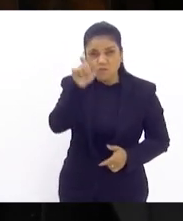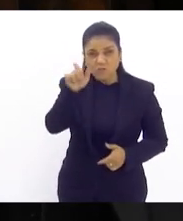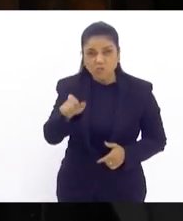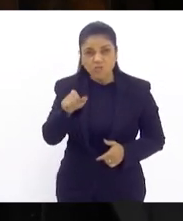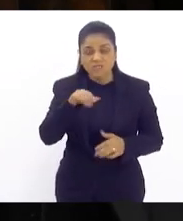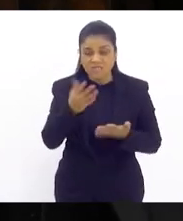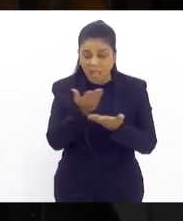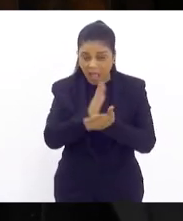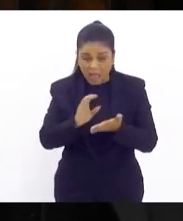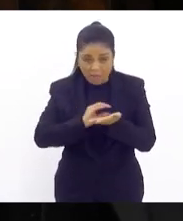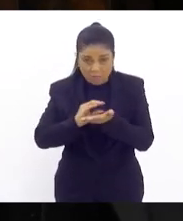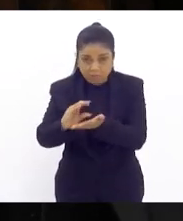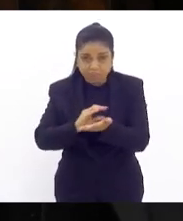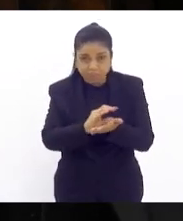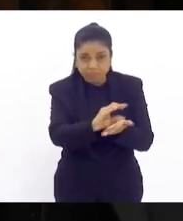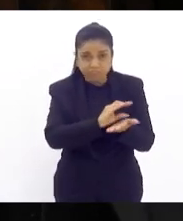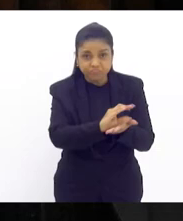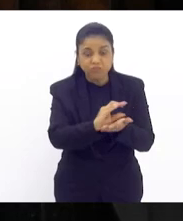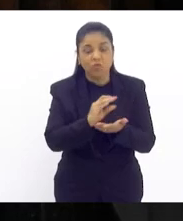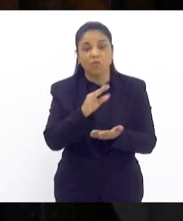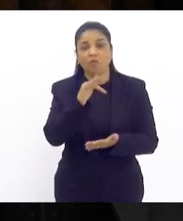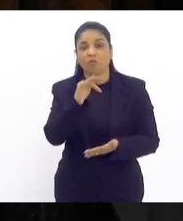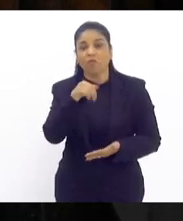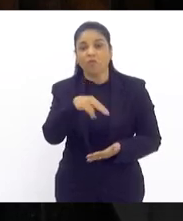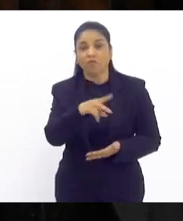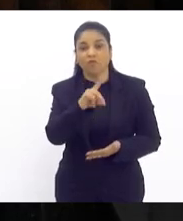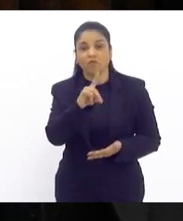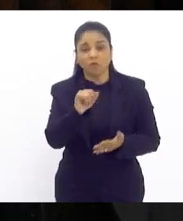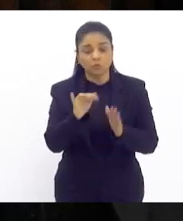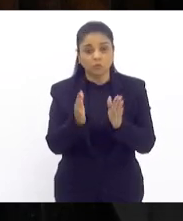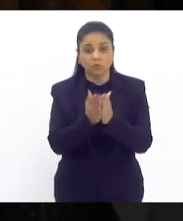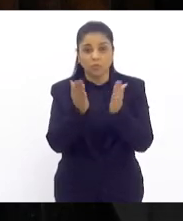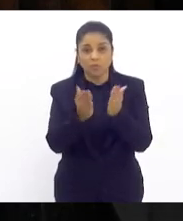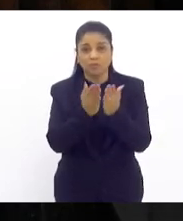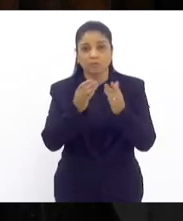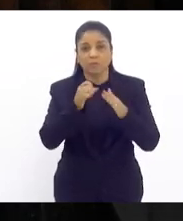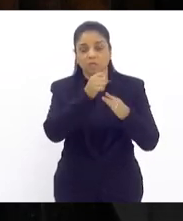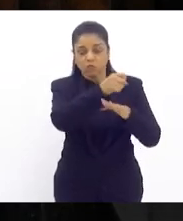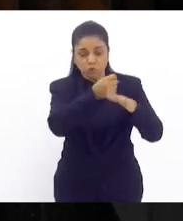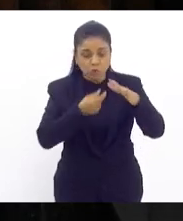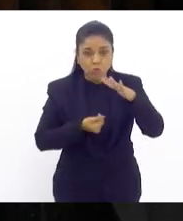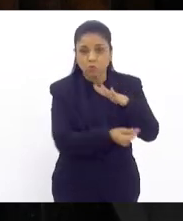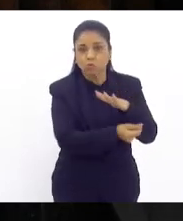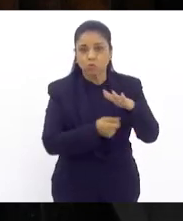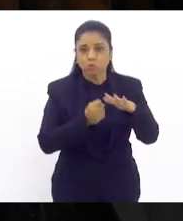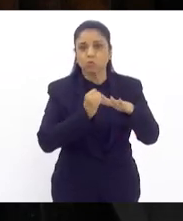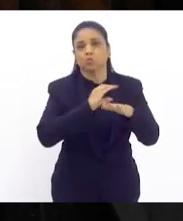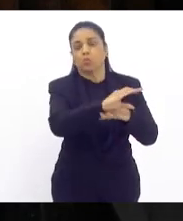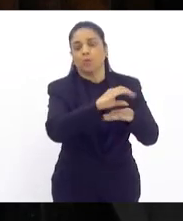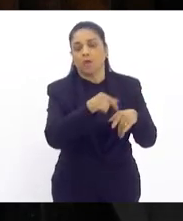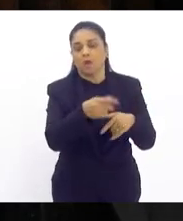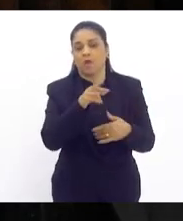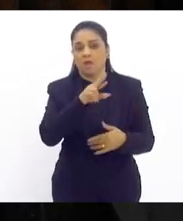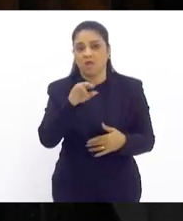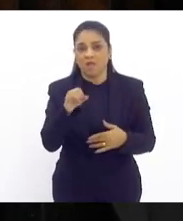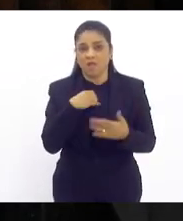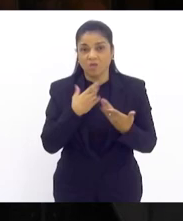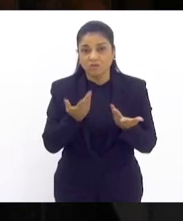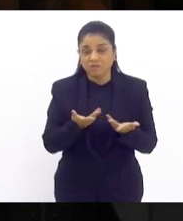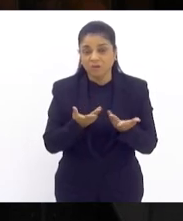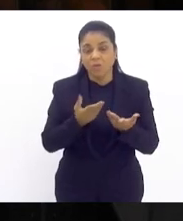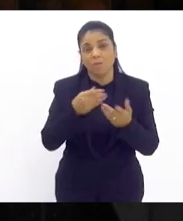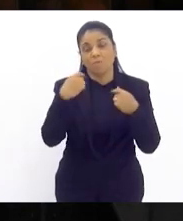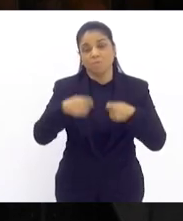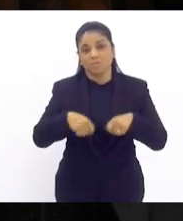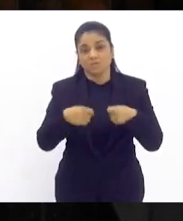combate à pobreza pode ir também abaixo ou supera Rio. Então compete ao governo mandar projeto de